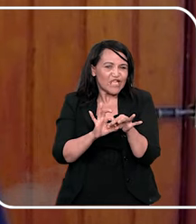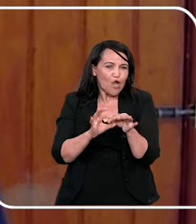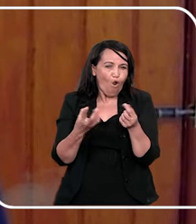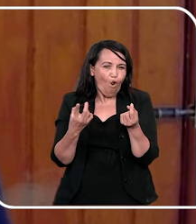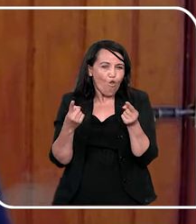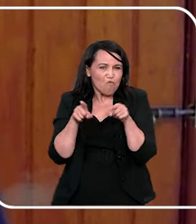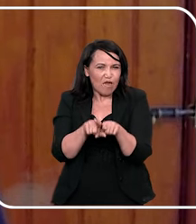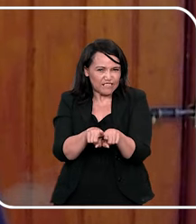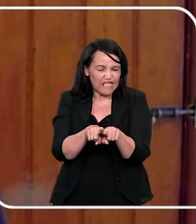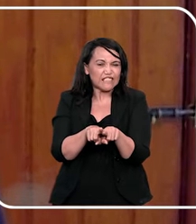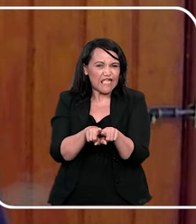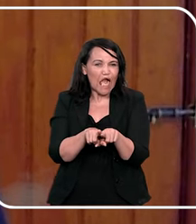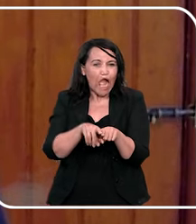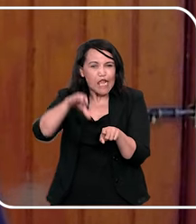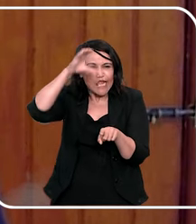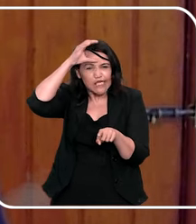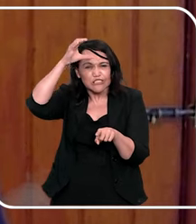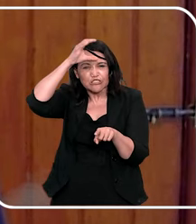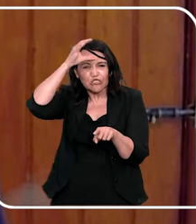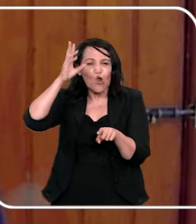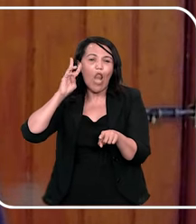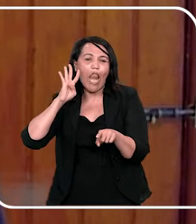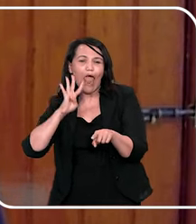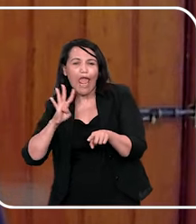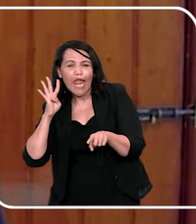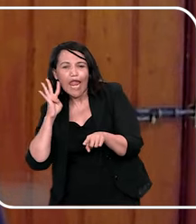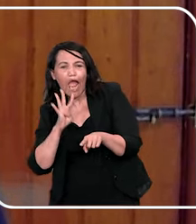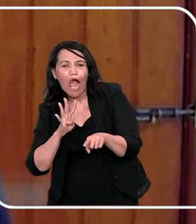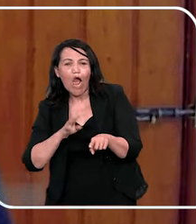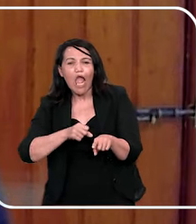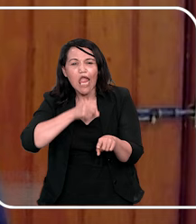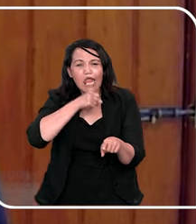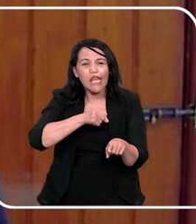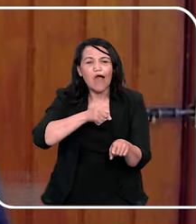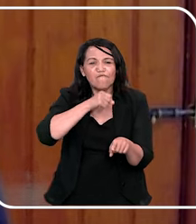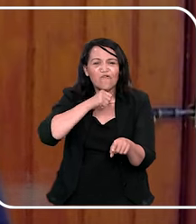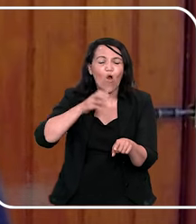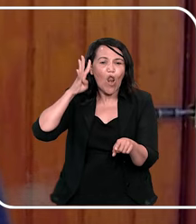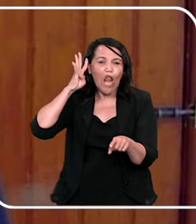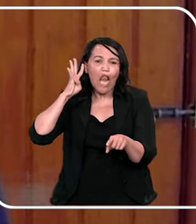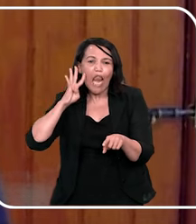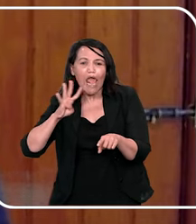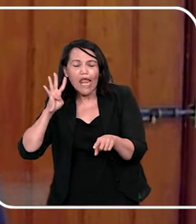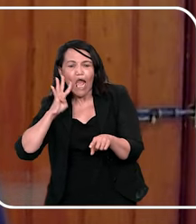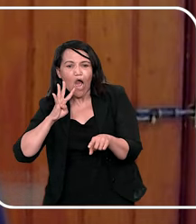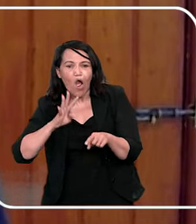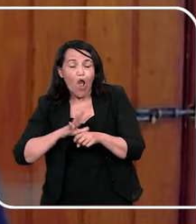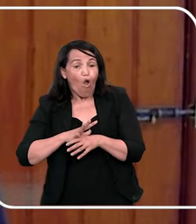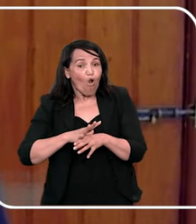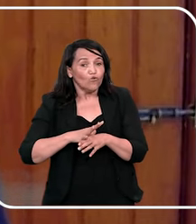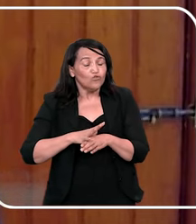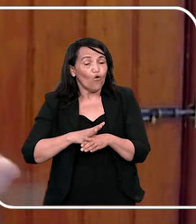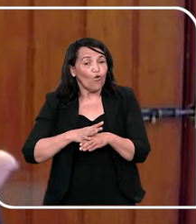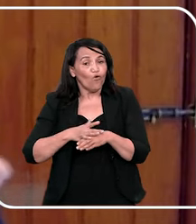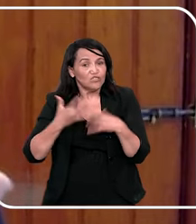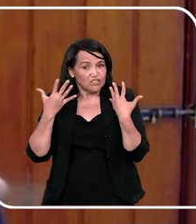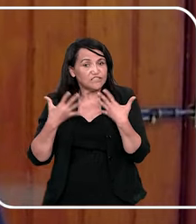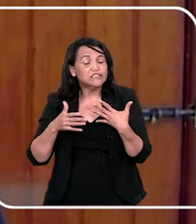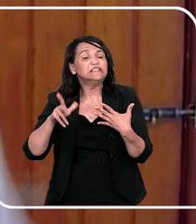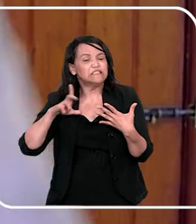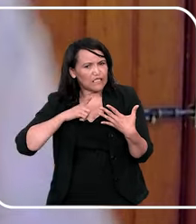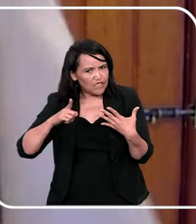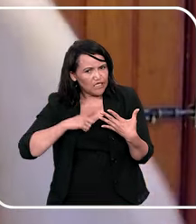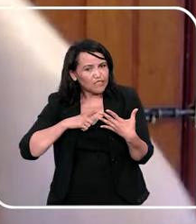vínculo. Porque às vezes é aquele tio legal, aquele padraço legal, aquele avô, tô falando dos homens, porque a maioria,